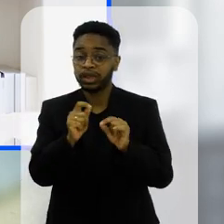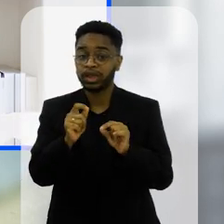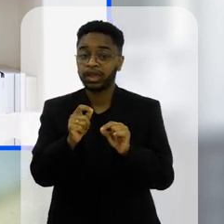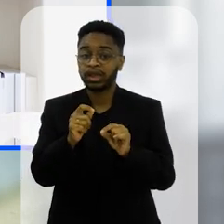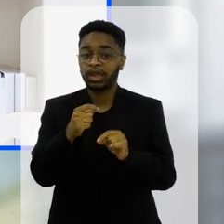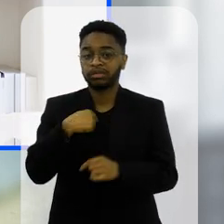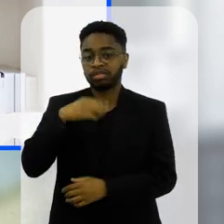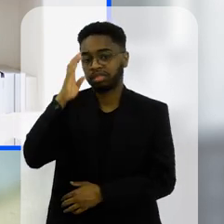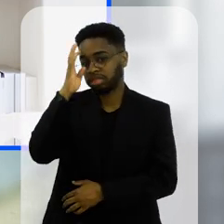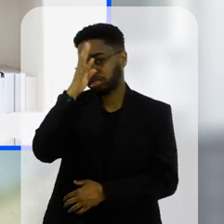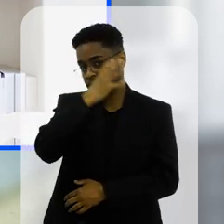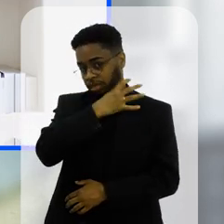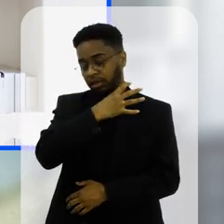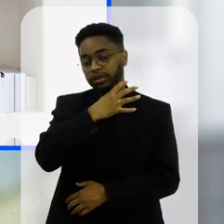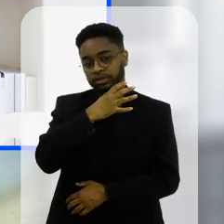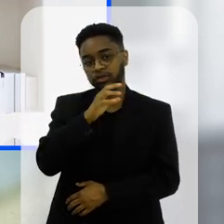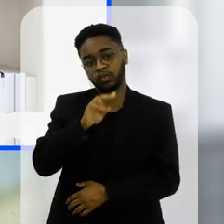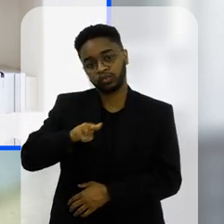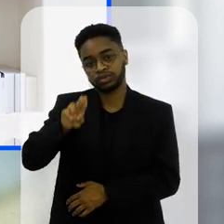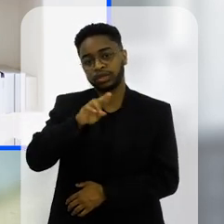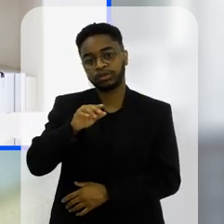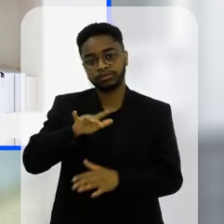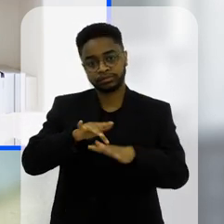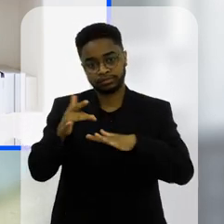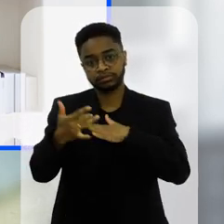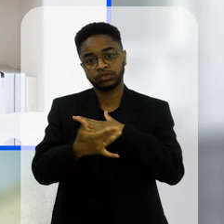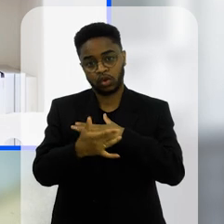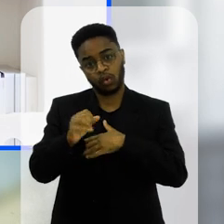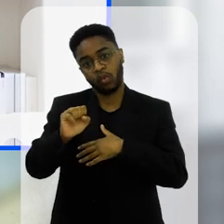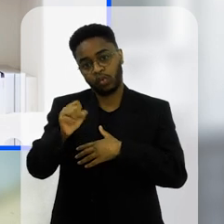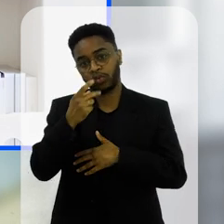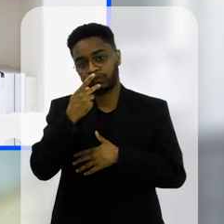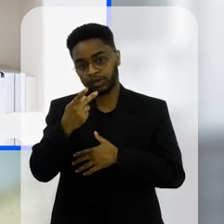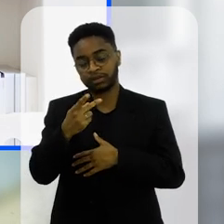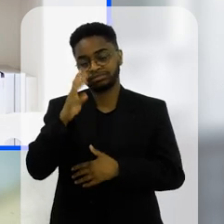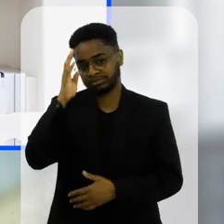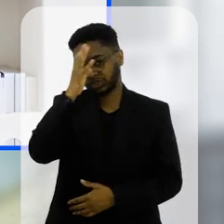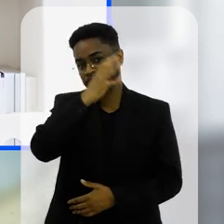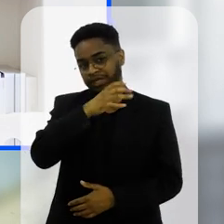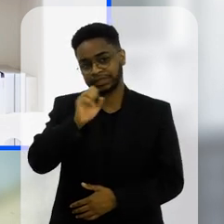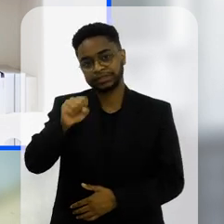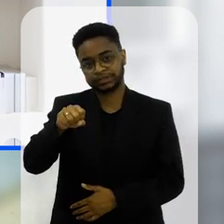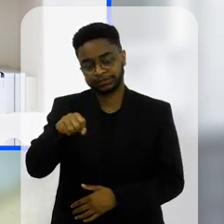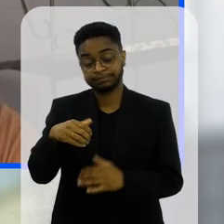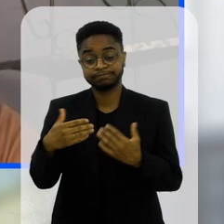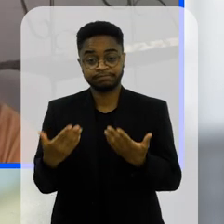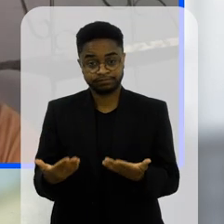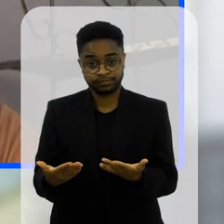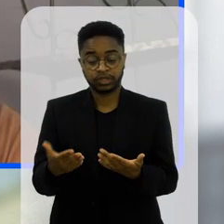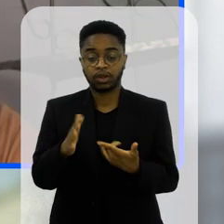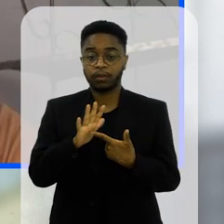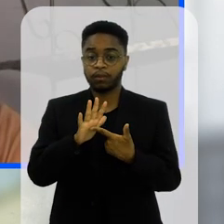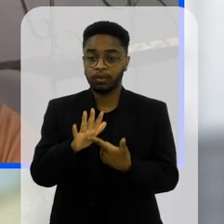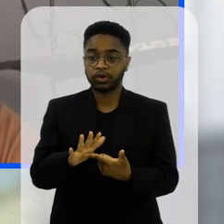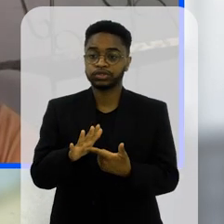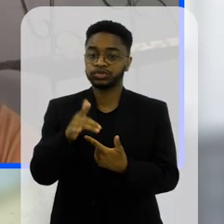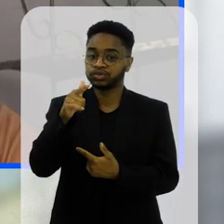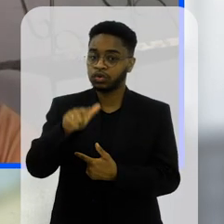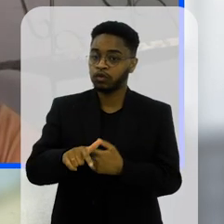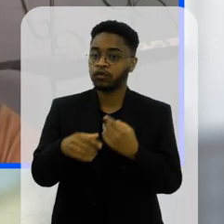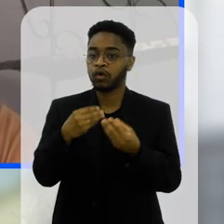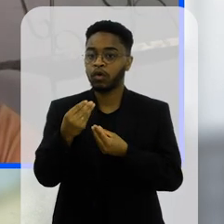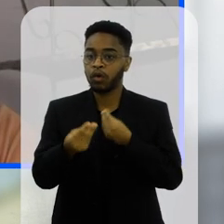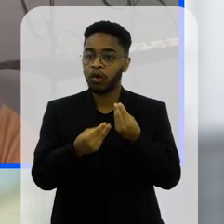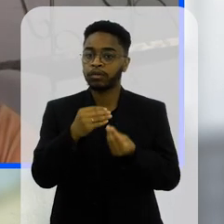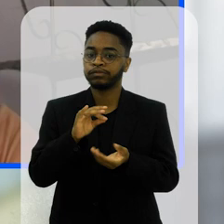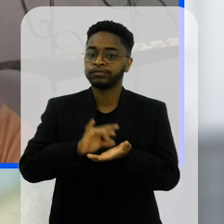distraem realmente com as redes sociais e com o uso dos celulares em sala de aula então aí a importância mais uma vez